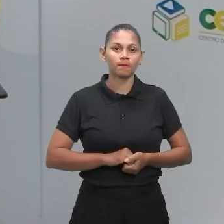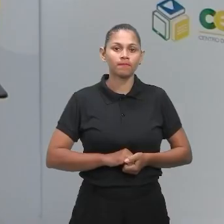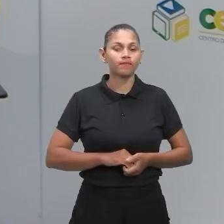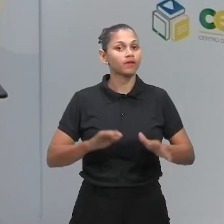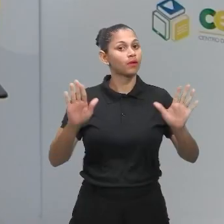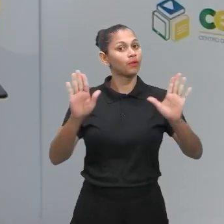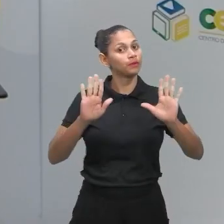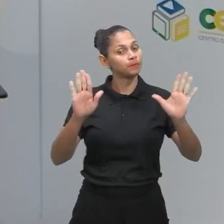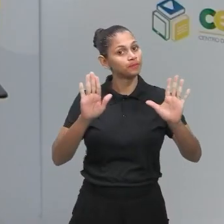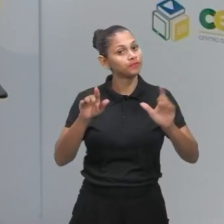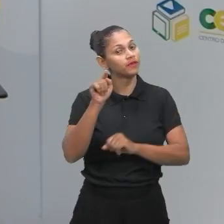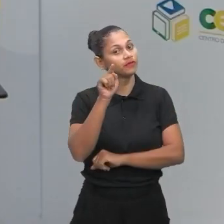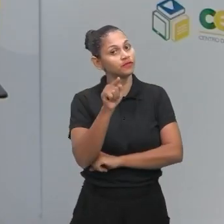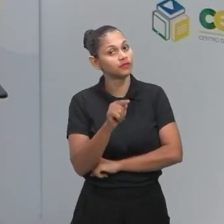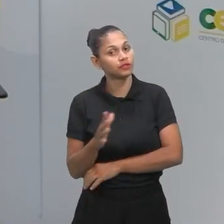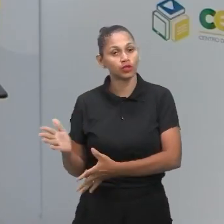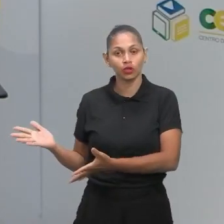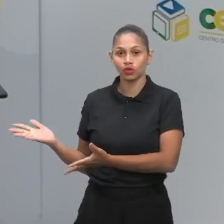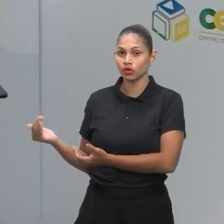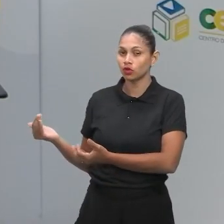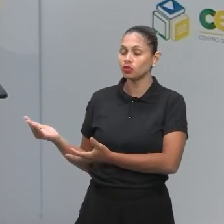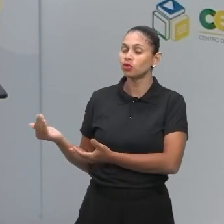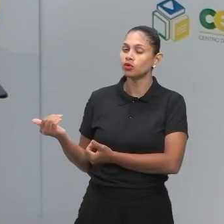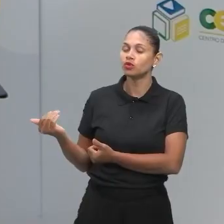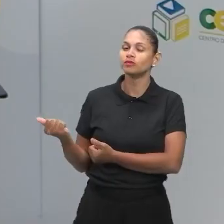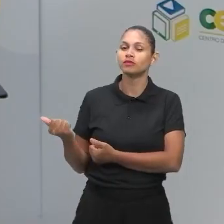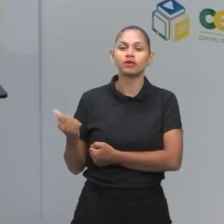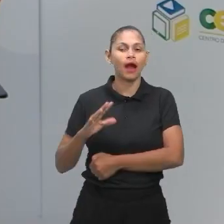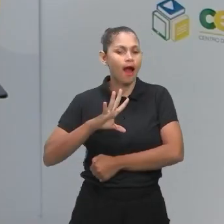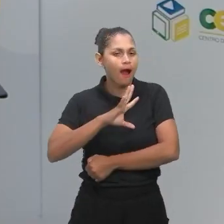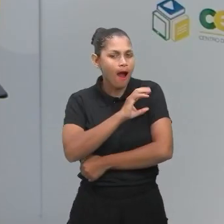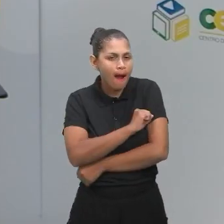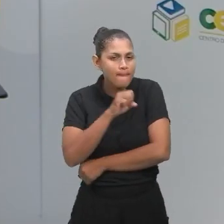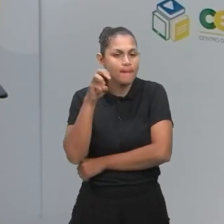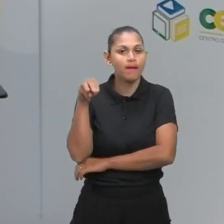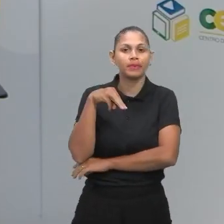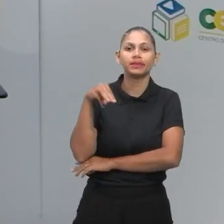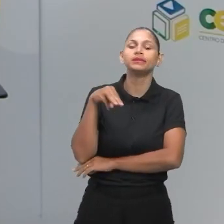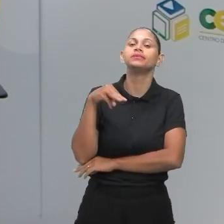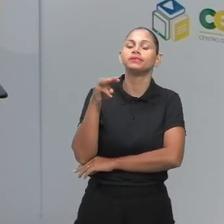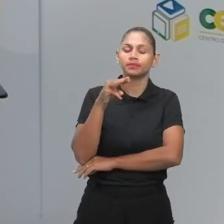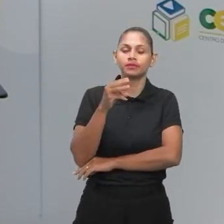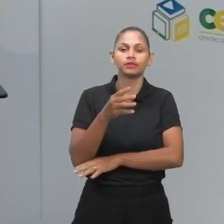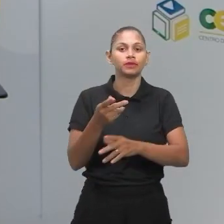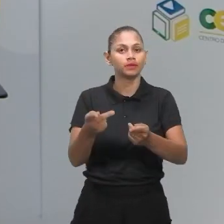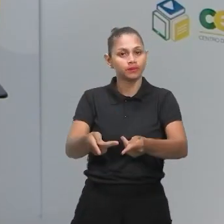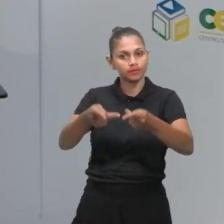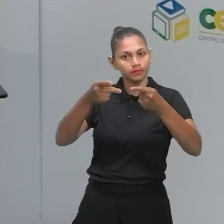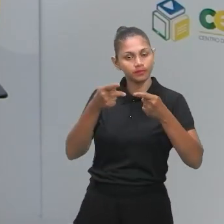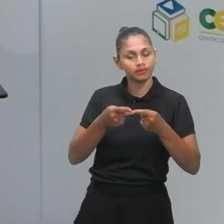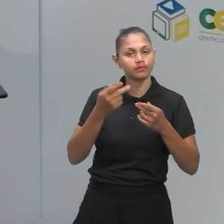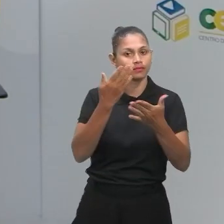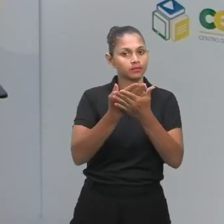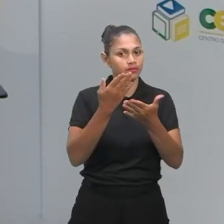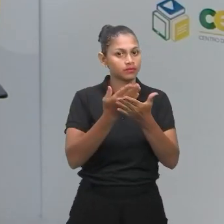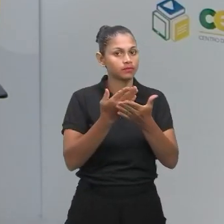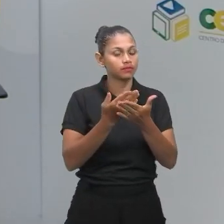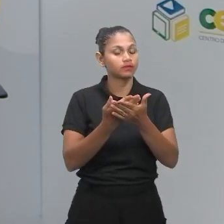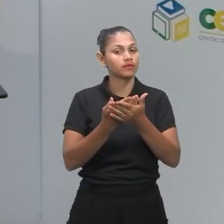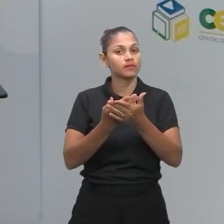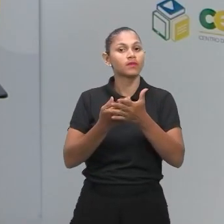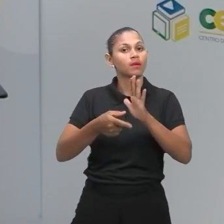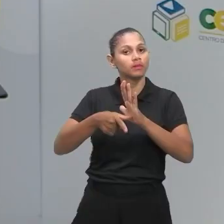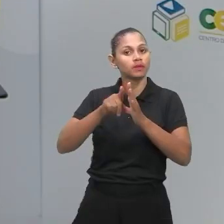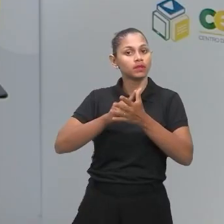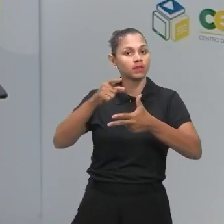Olá, você jovem amante da matemática, seja bem-vindo à nossa aula aqui do Pré-Ninha Legal. Sou o professor Douglas,